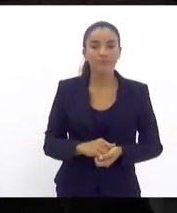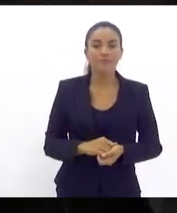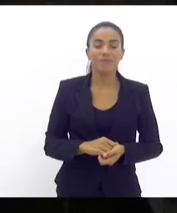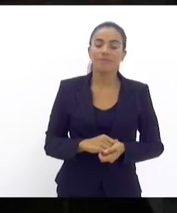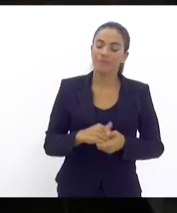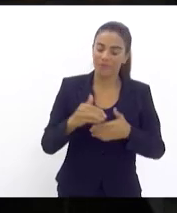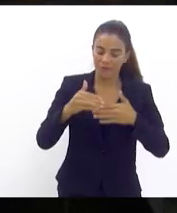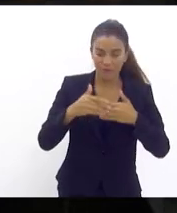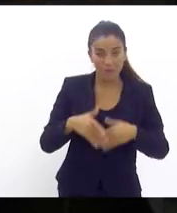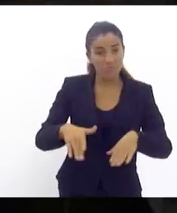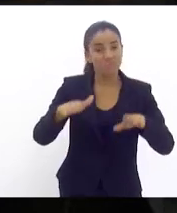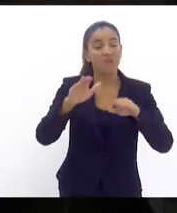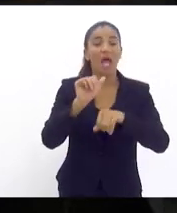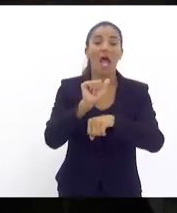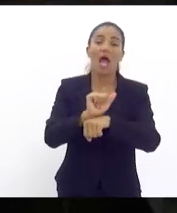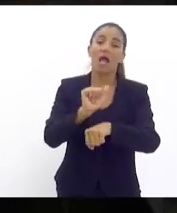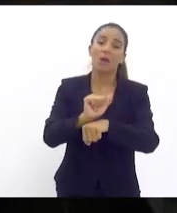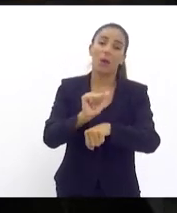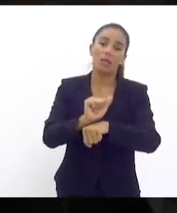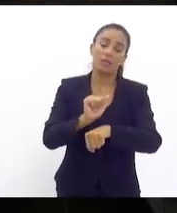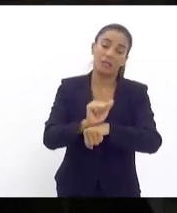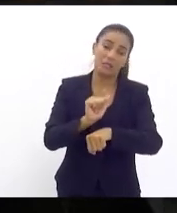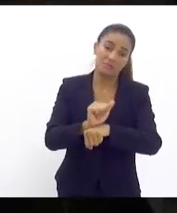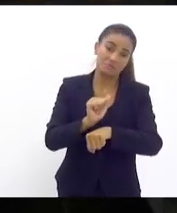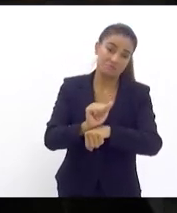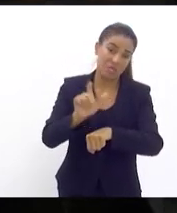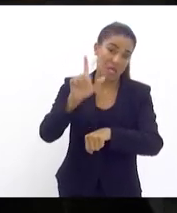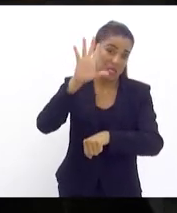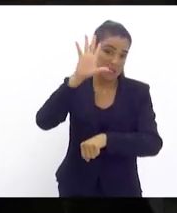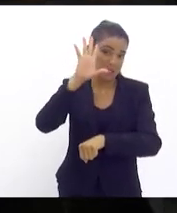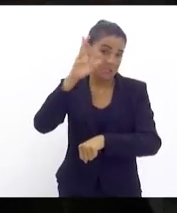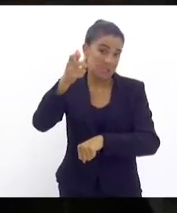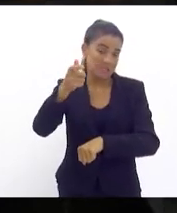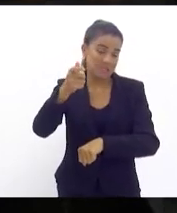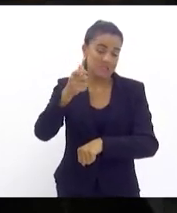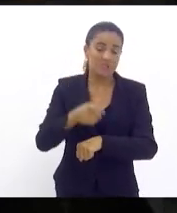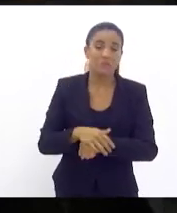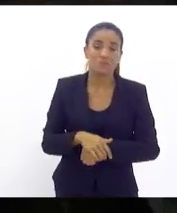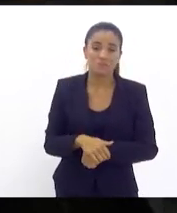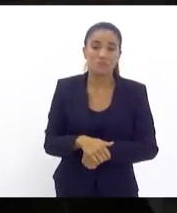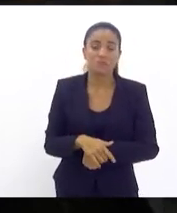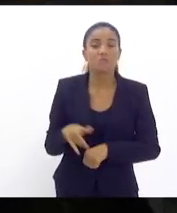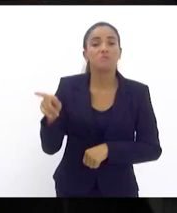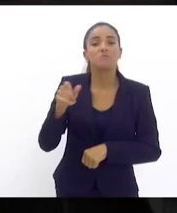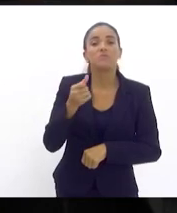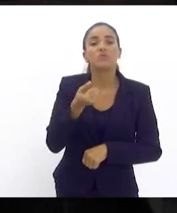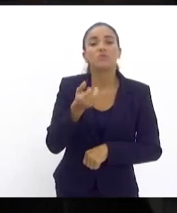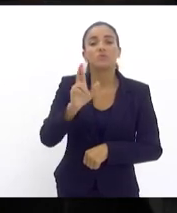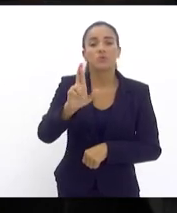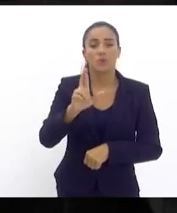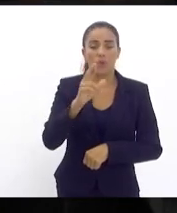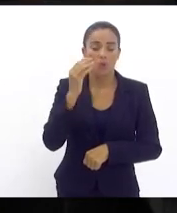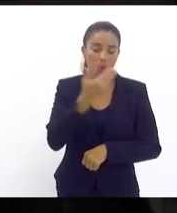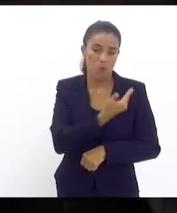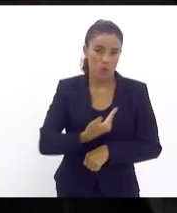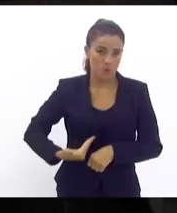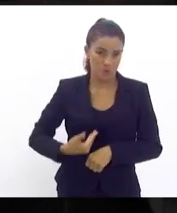vamos aguardar a decisão do senhor governador.